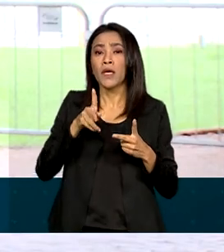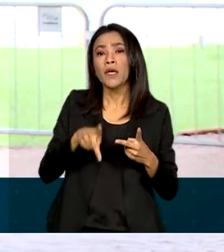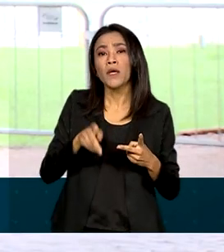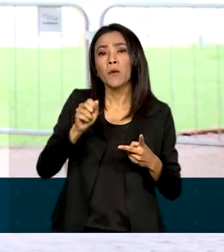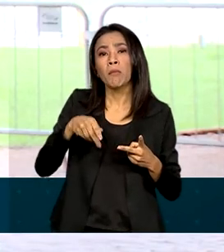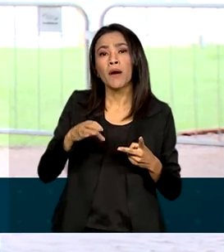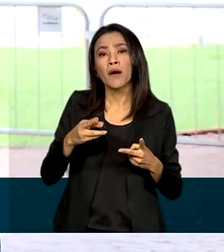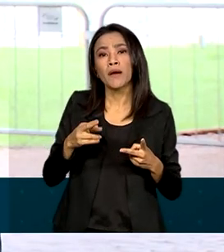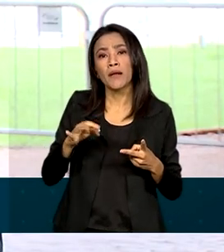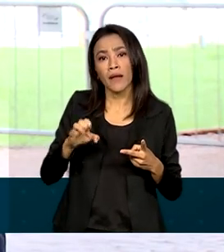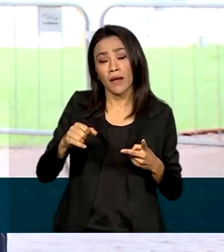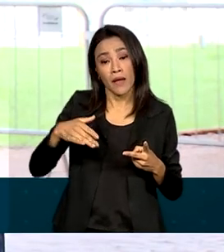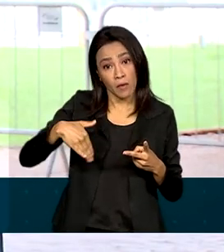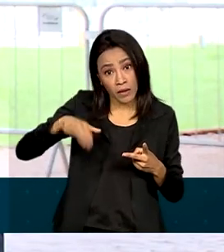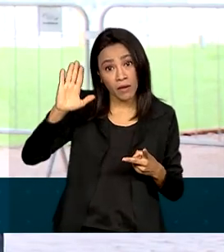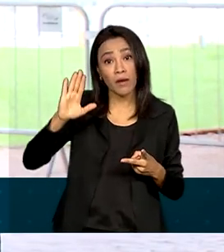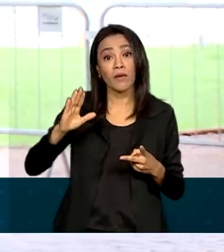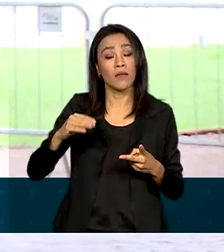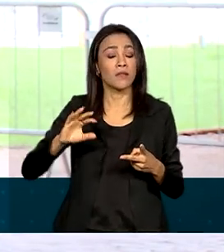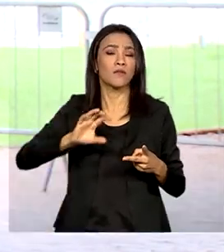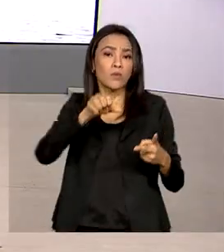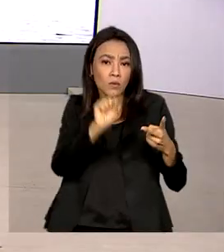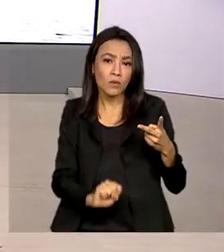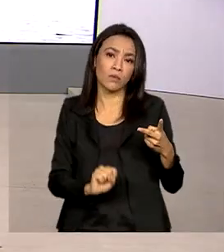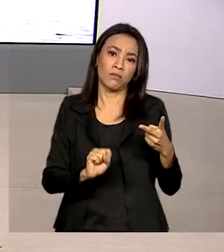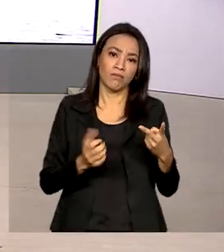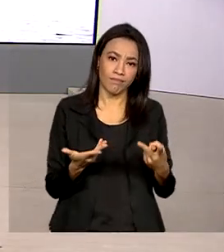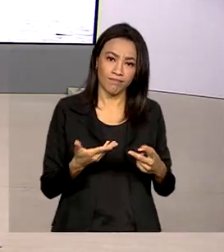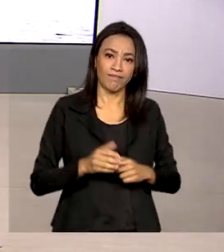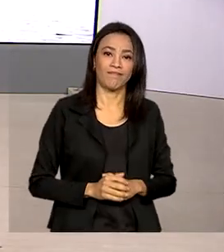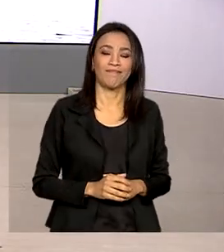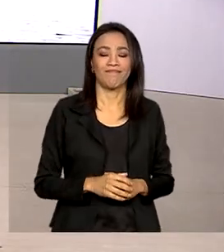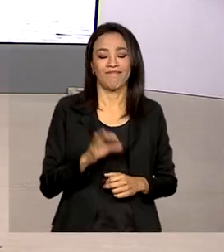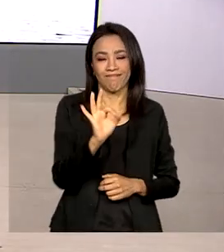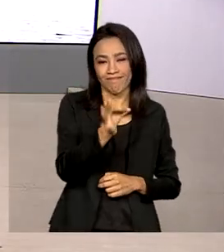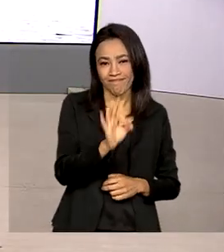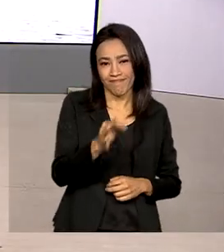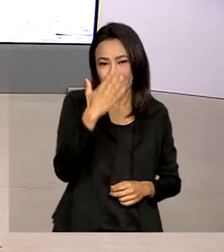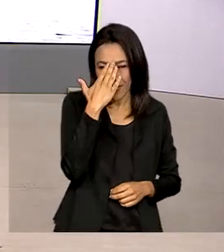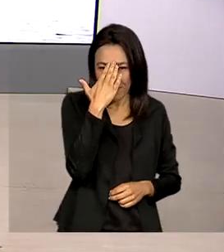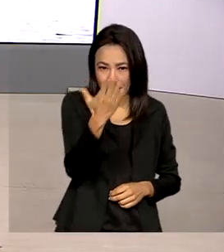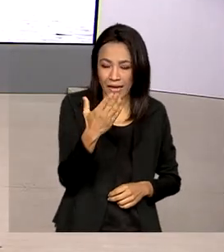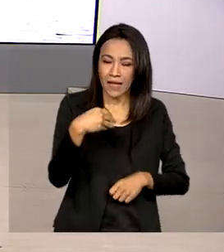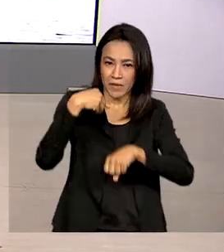os 10 mais incidentes da região sul. Renata, eu volto com você. Tá certo, Glauco. Muito obrigada pelas suas informações.